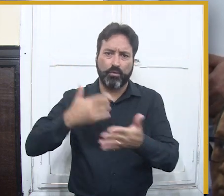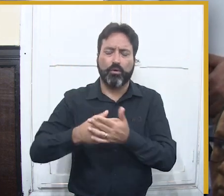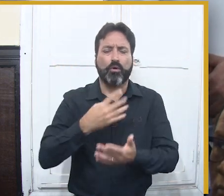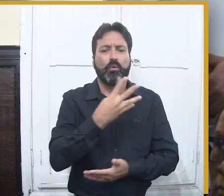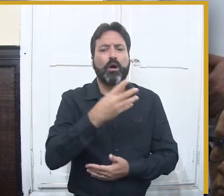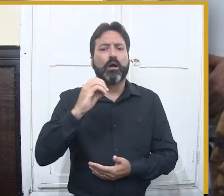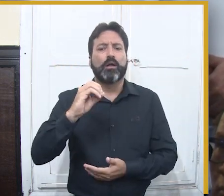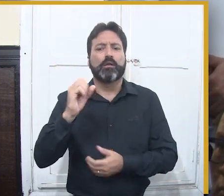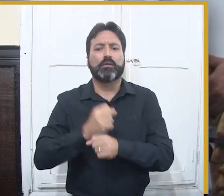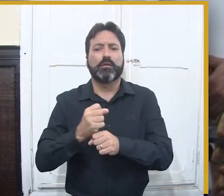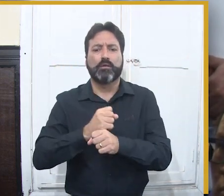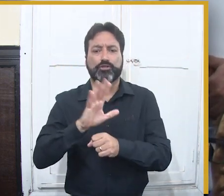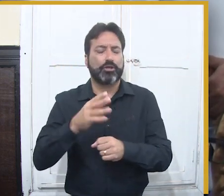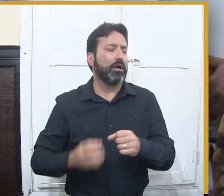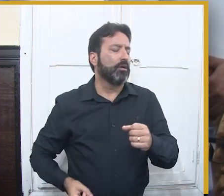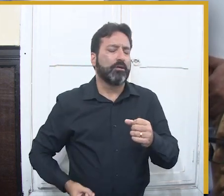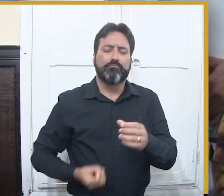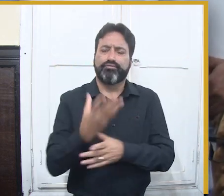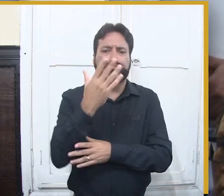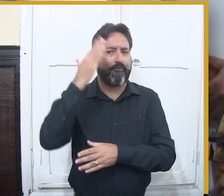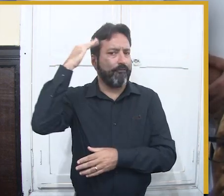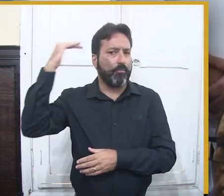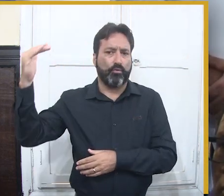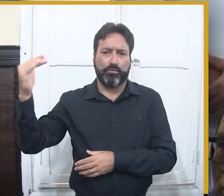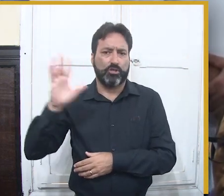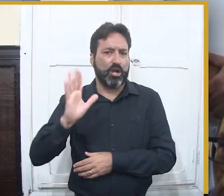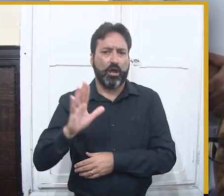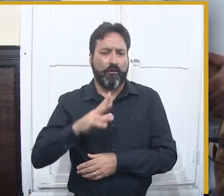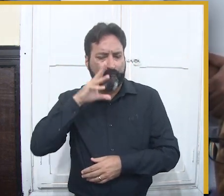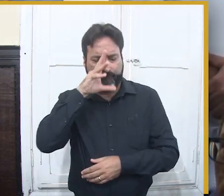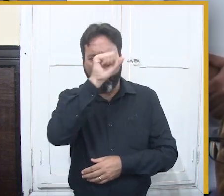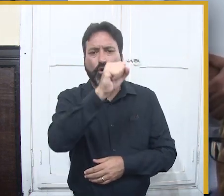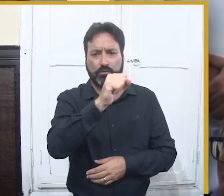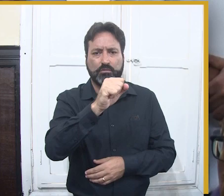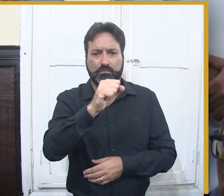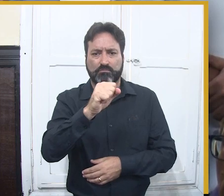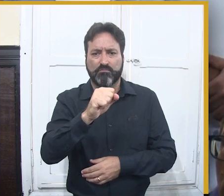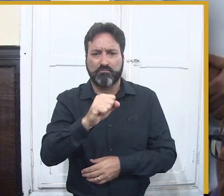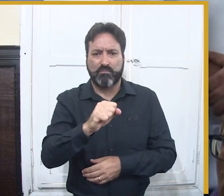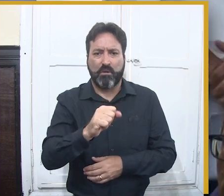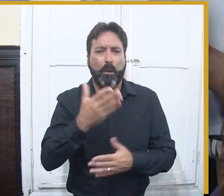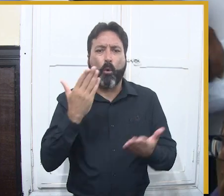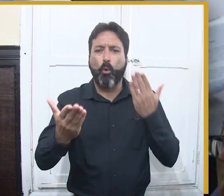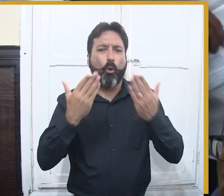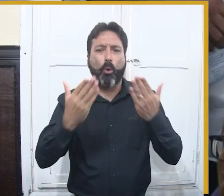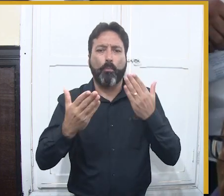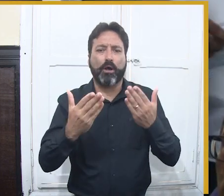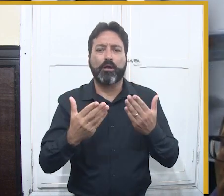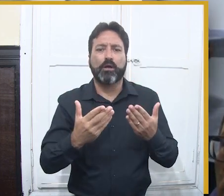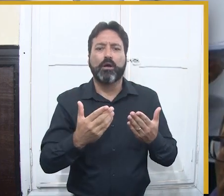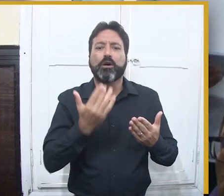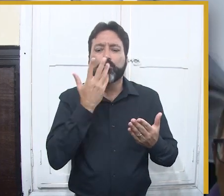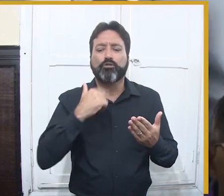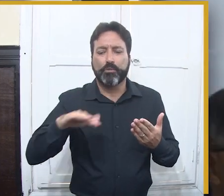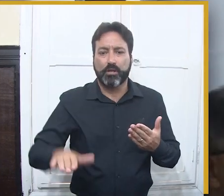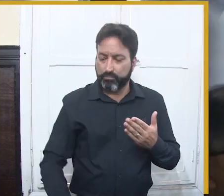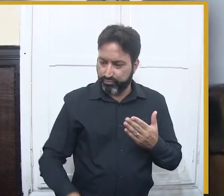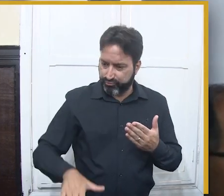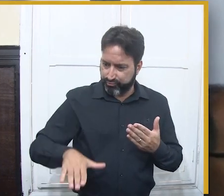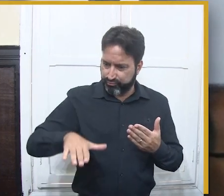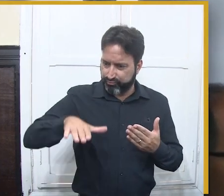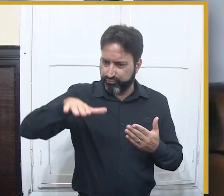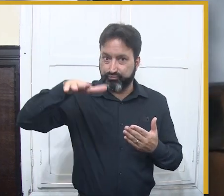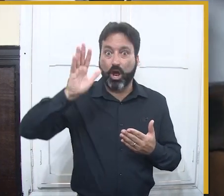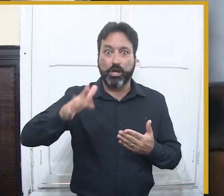iluminado em um evento que durou 43 dias e que foi um sucesso absoluto, como o São